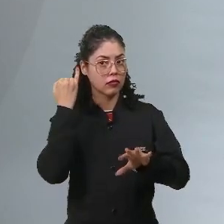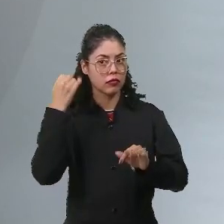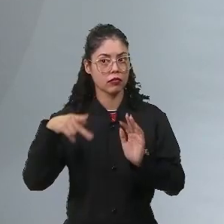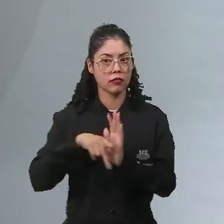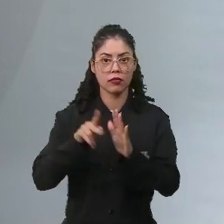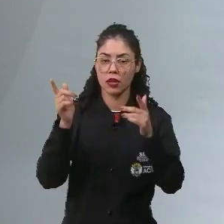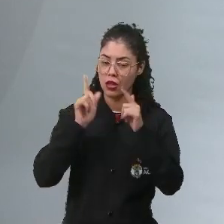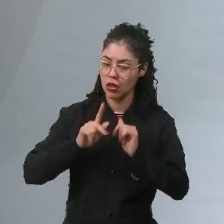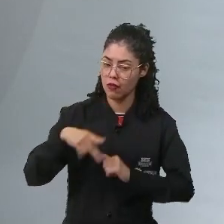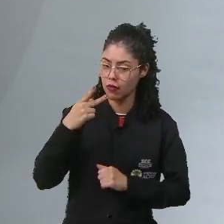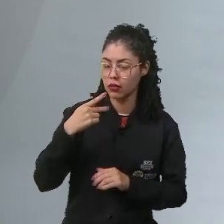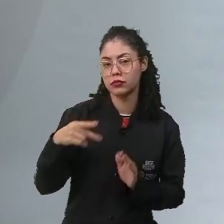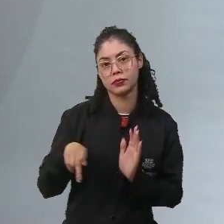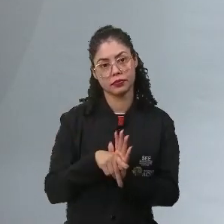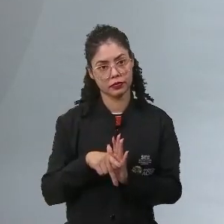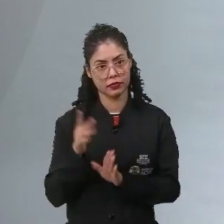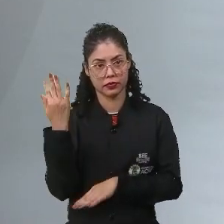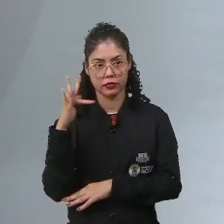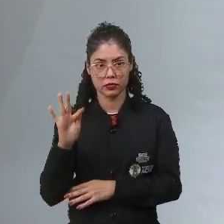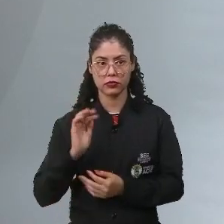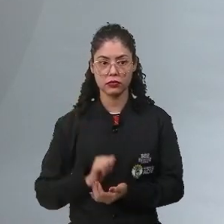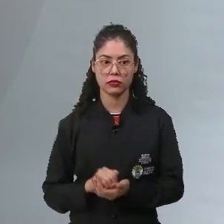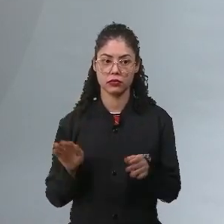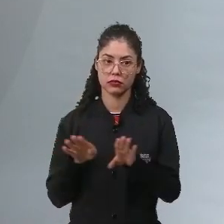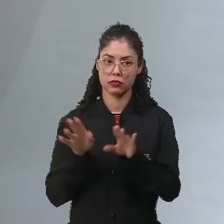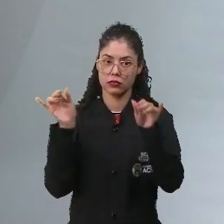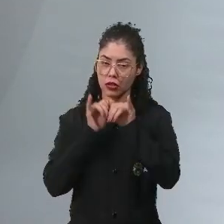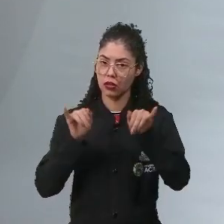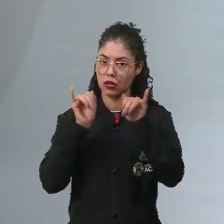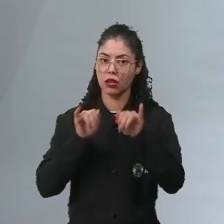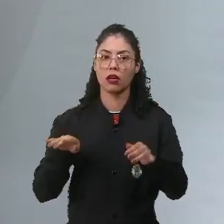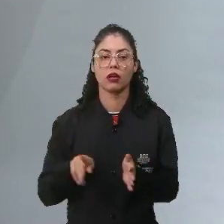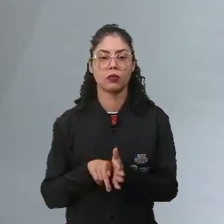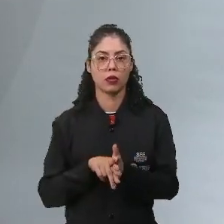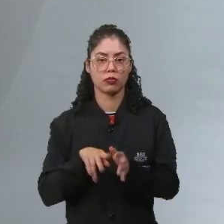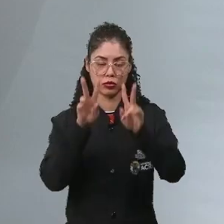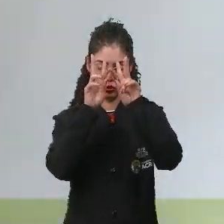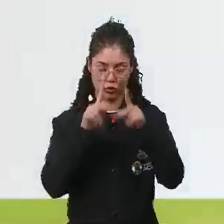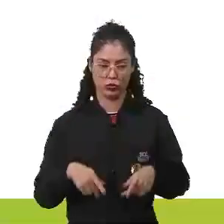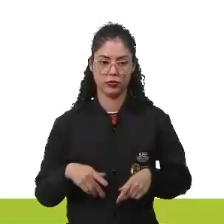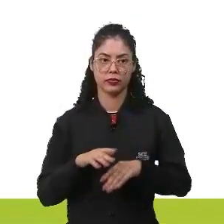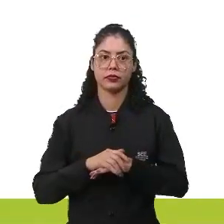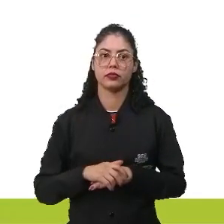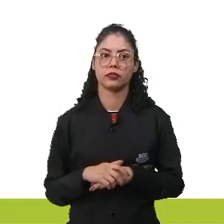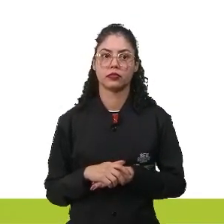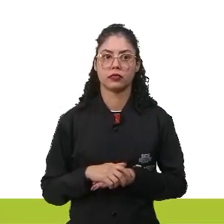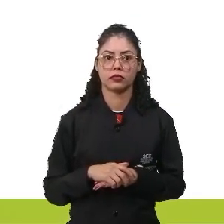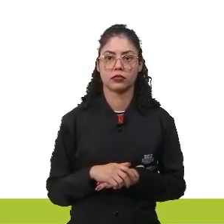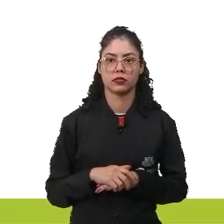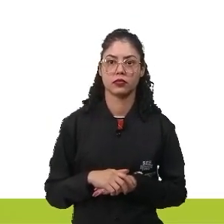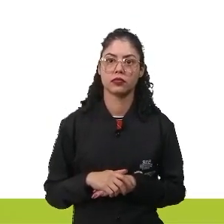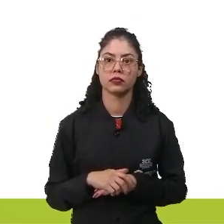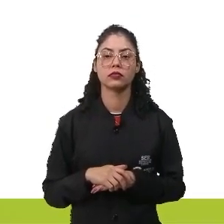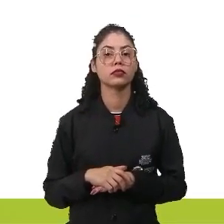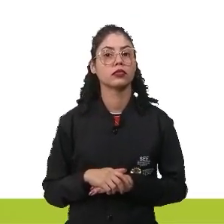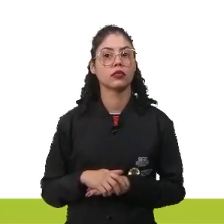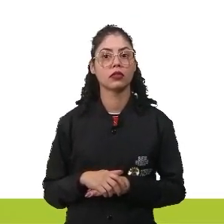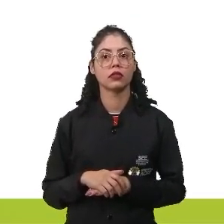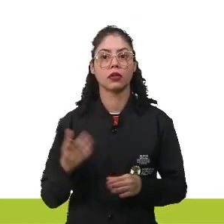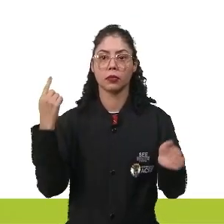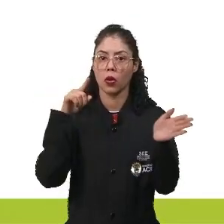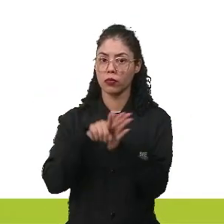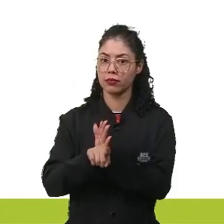da Revolução Francesa e vai ser também o lema dessa declaração dos direitos do homem e do cidadão. Aí vamos para a questão. Esse documento que foi